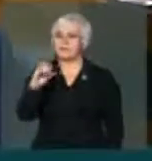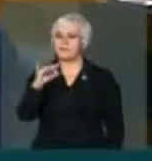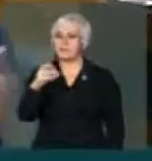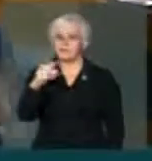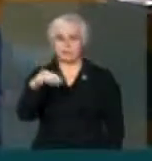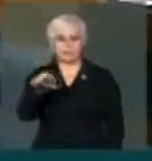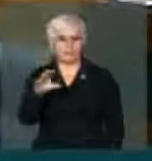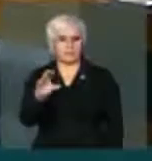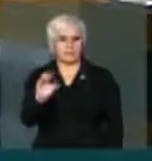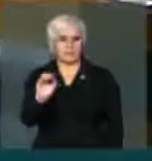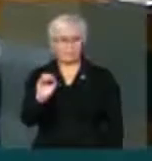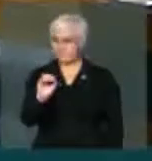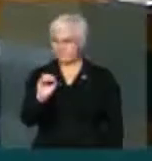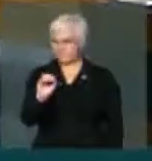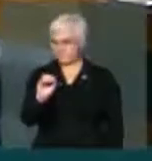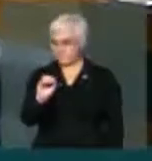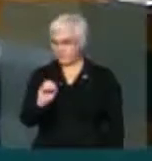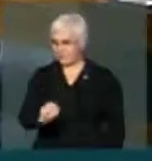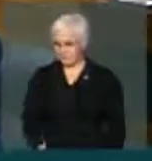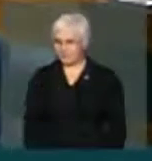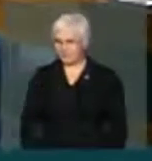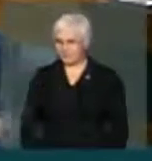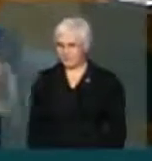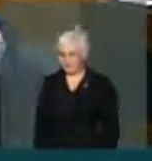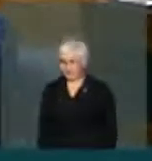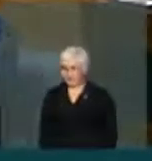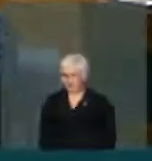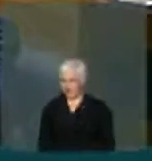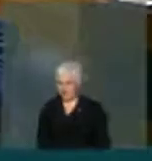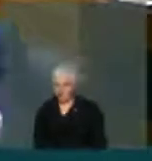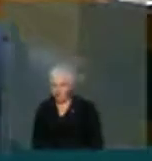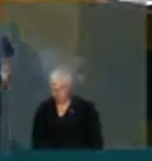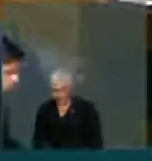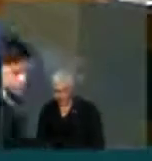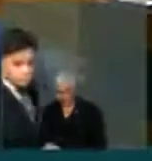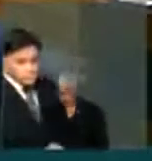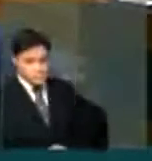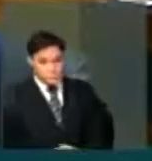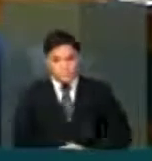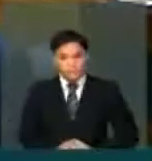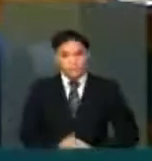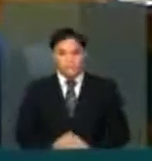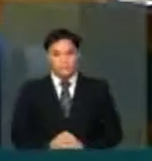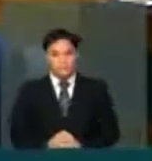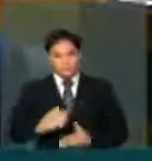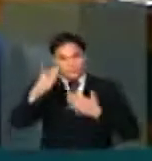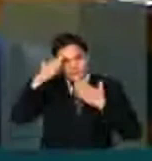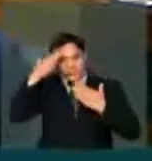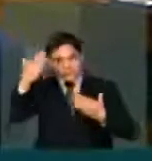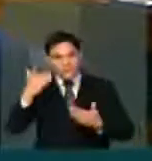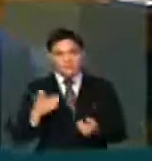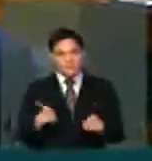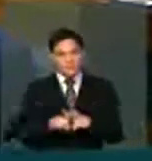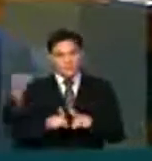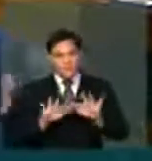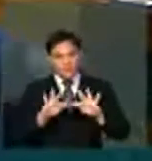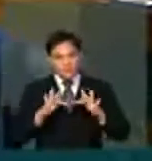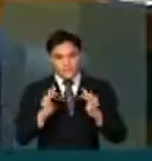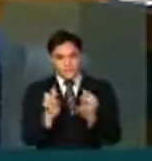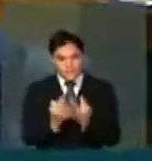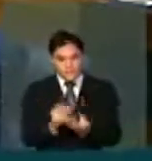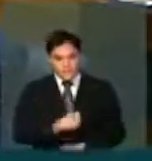Oliveira, eu fico muito feliz em poder saudá-lo, saudar a sua família aqui presente, é uma família linda,